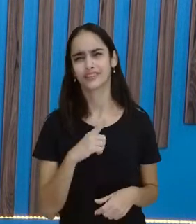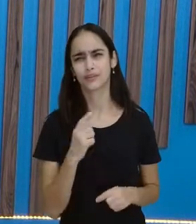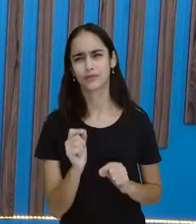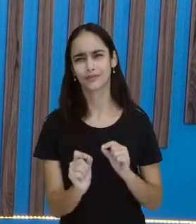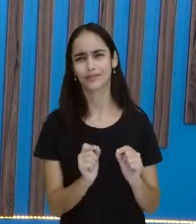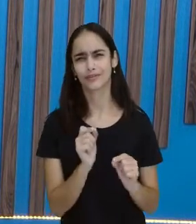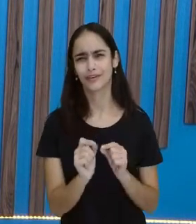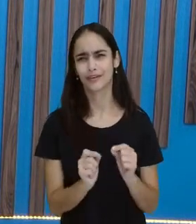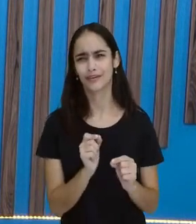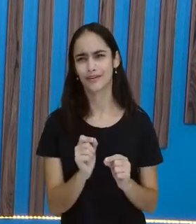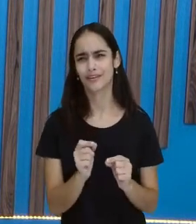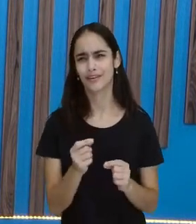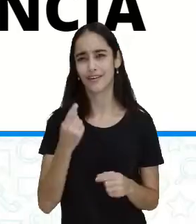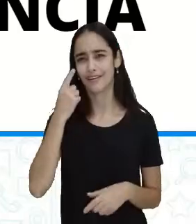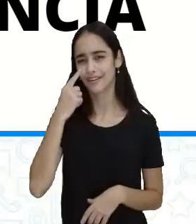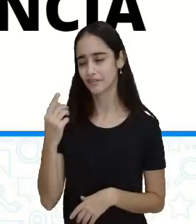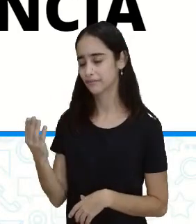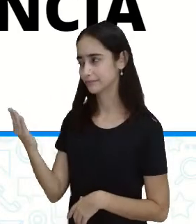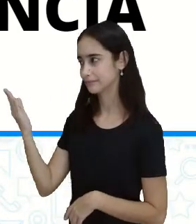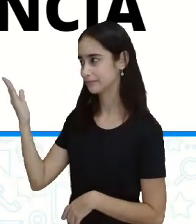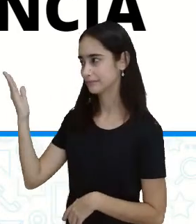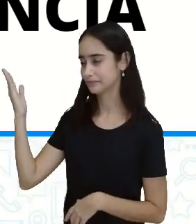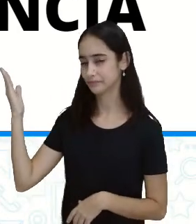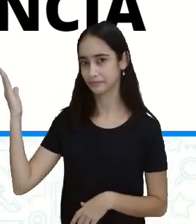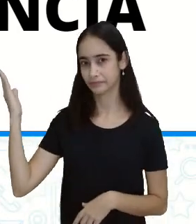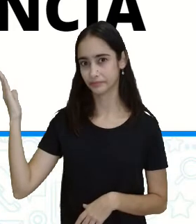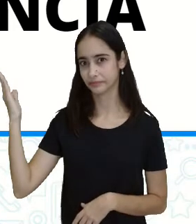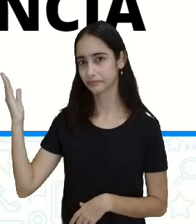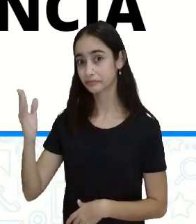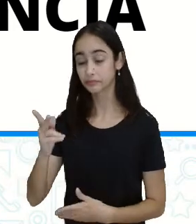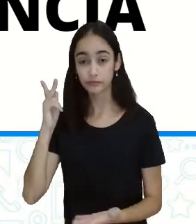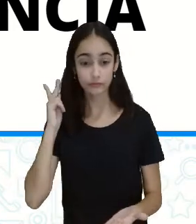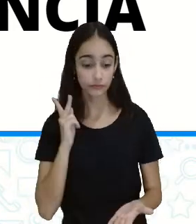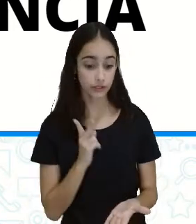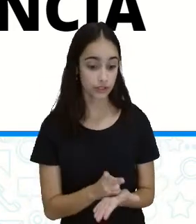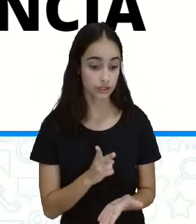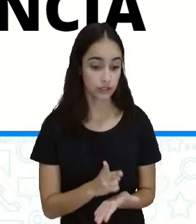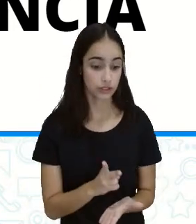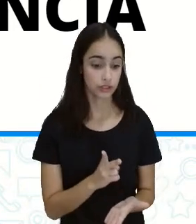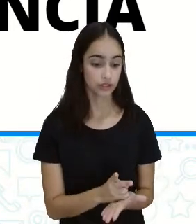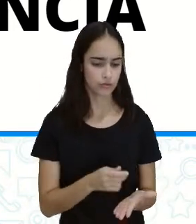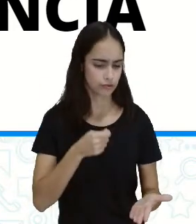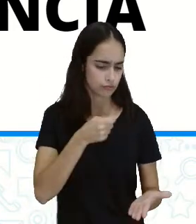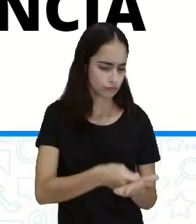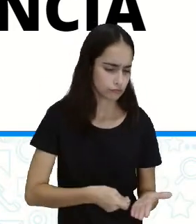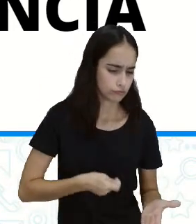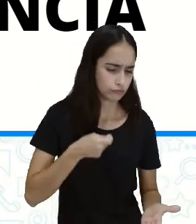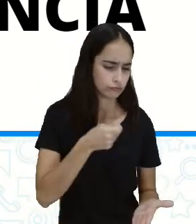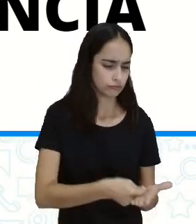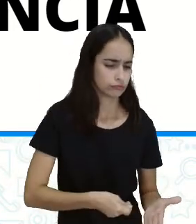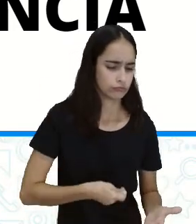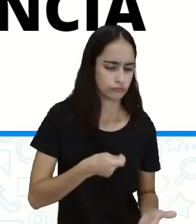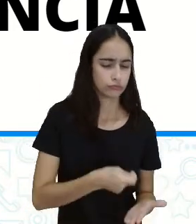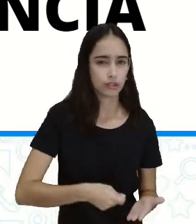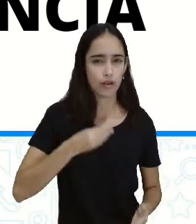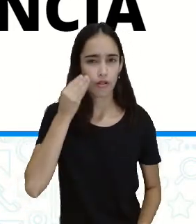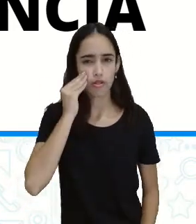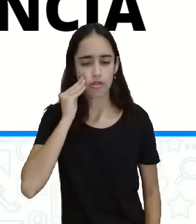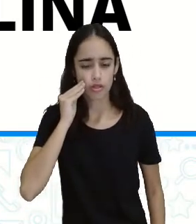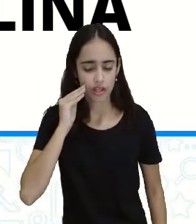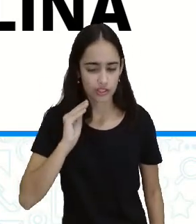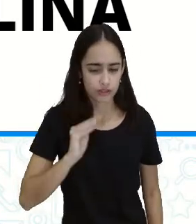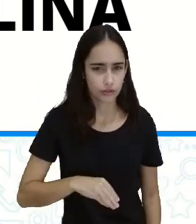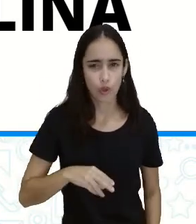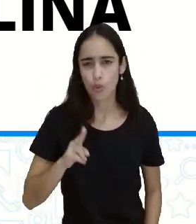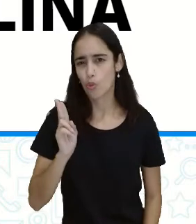a imagem de uma tartaruga, tá? Ela sempre será a persistente, a que não desiste tão fácil das